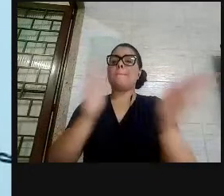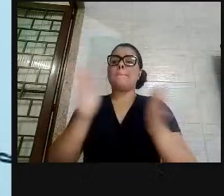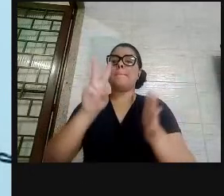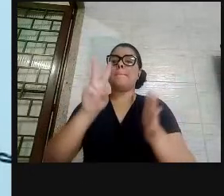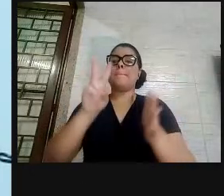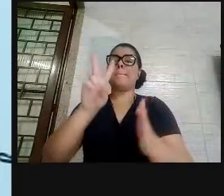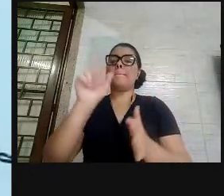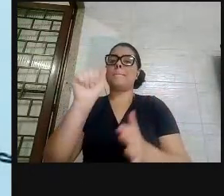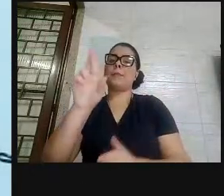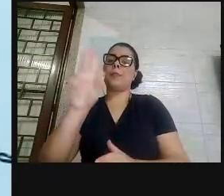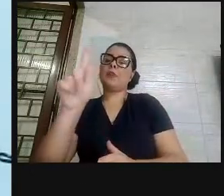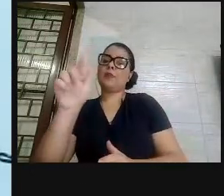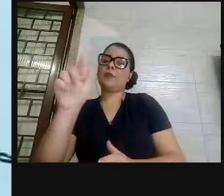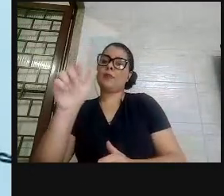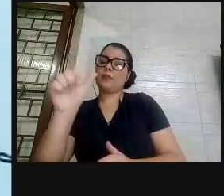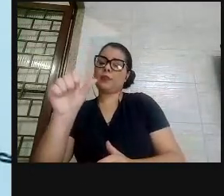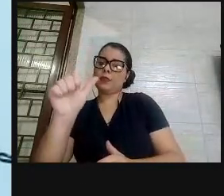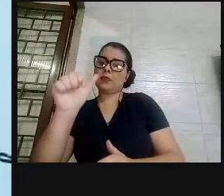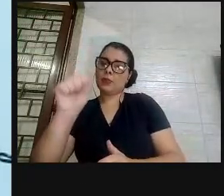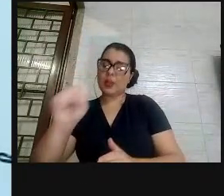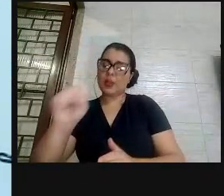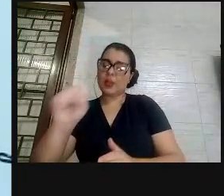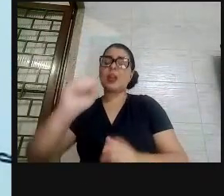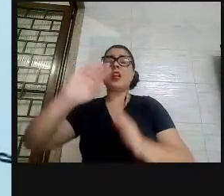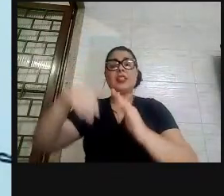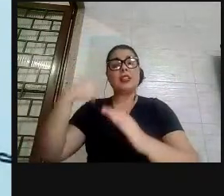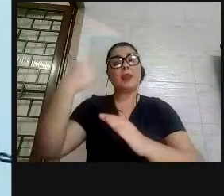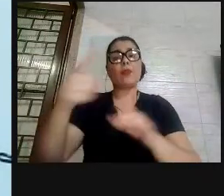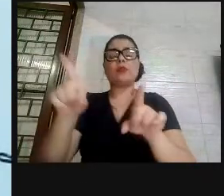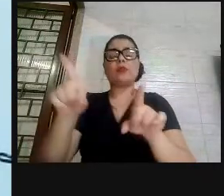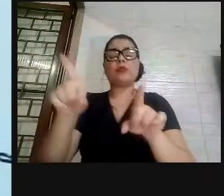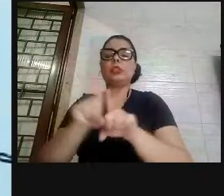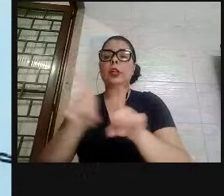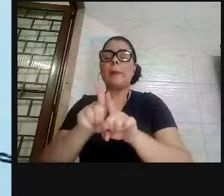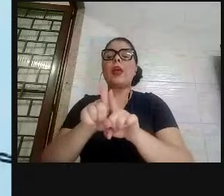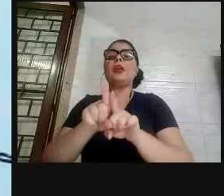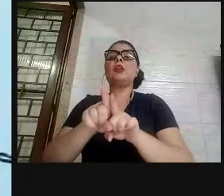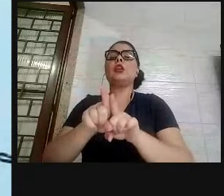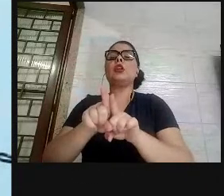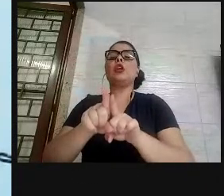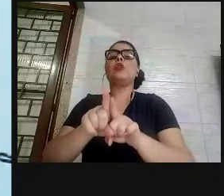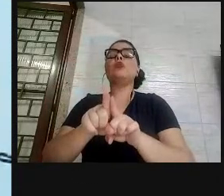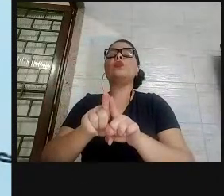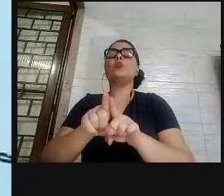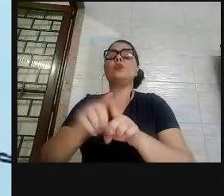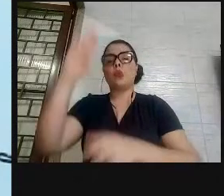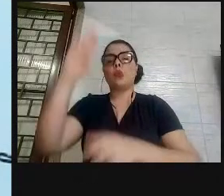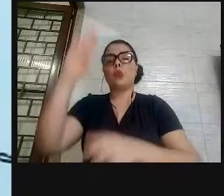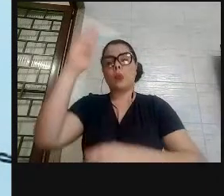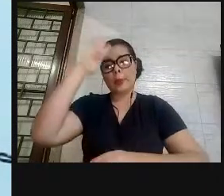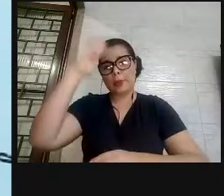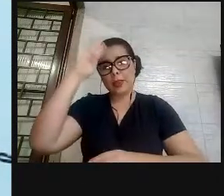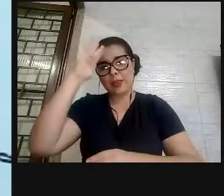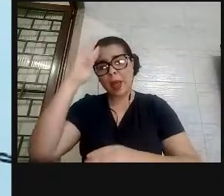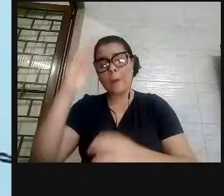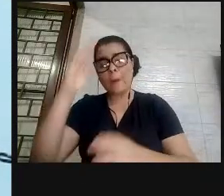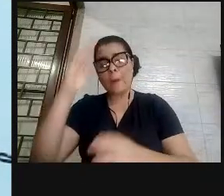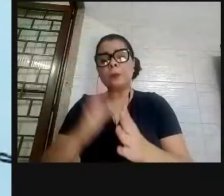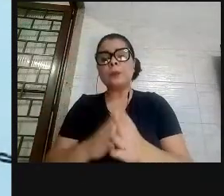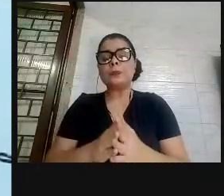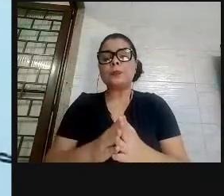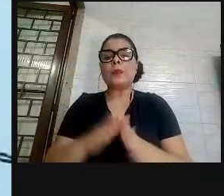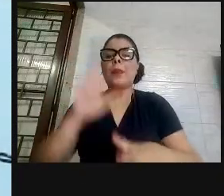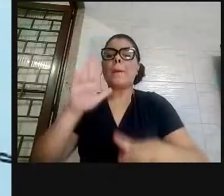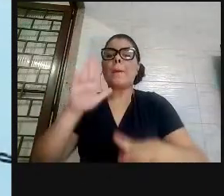período depois do golpe militar de 1964, outra longa ditadura até os anos 80. No início dos anos